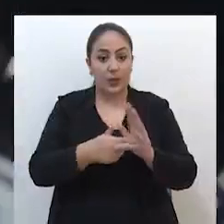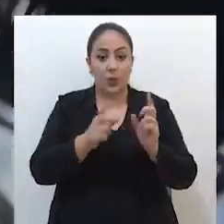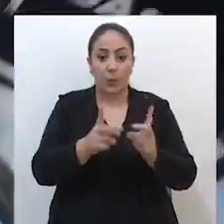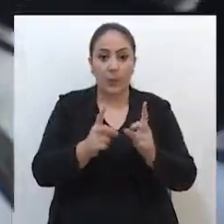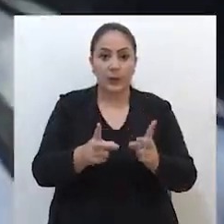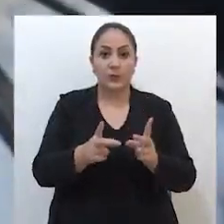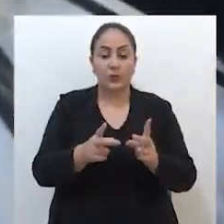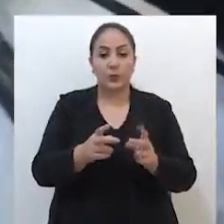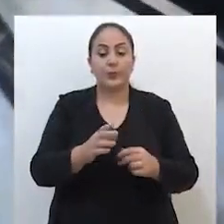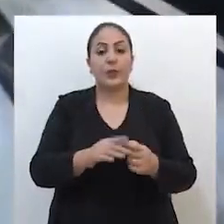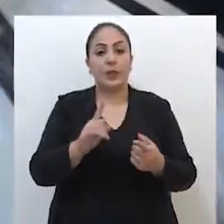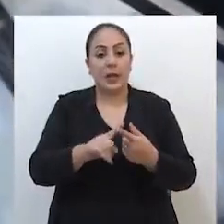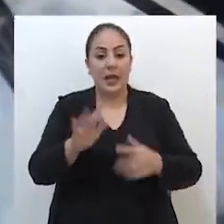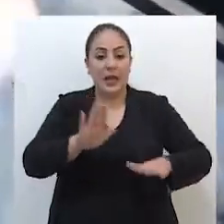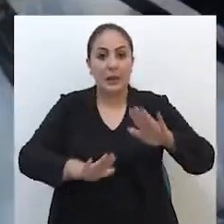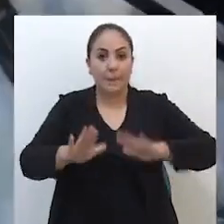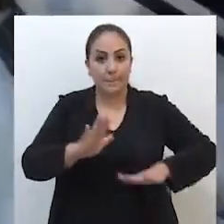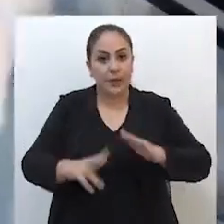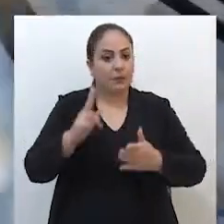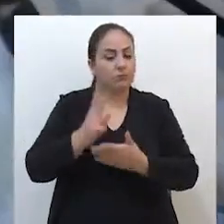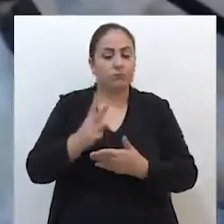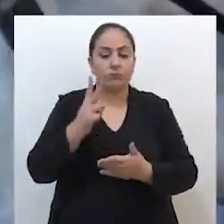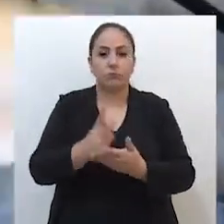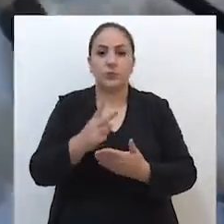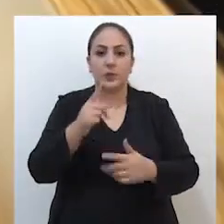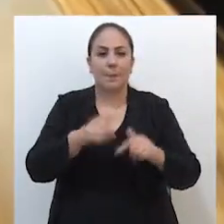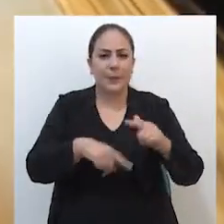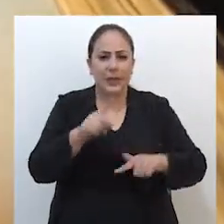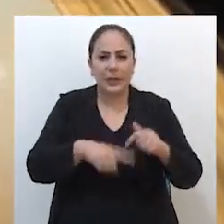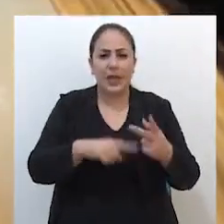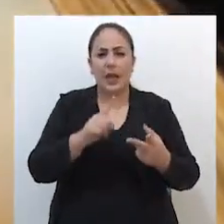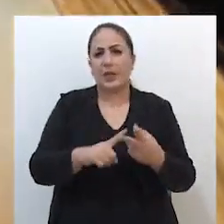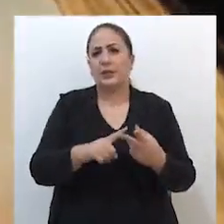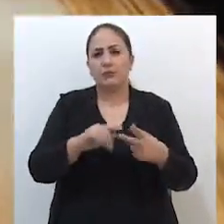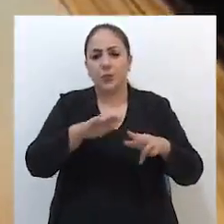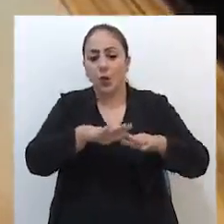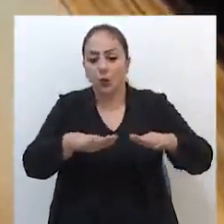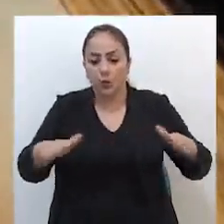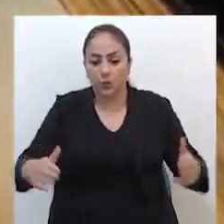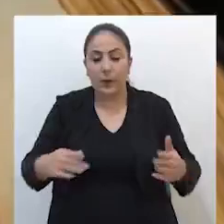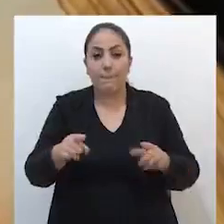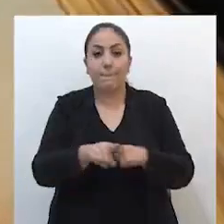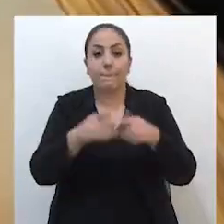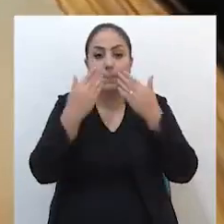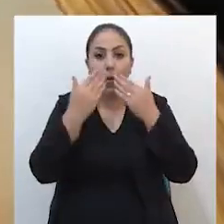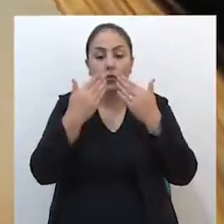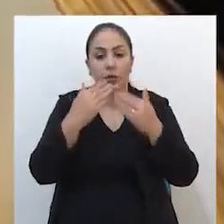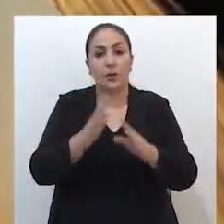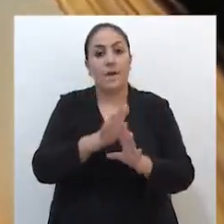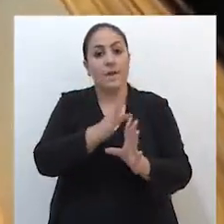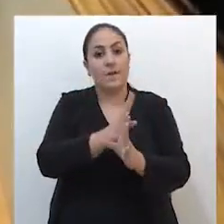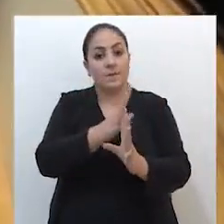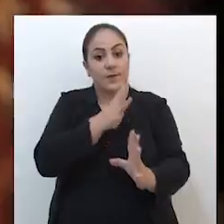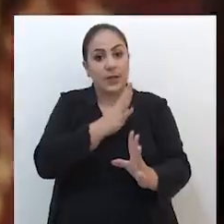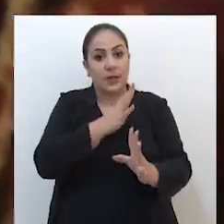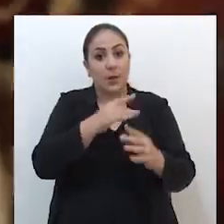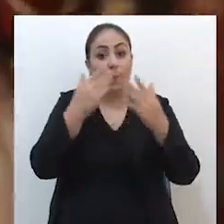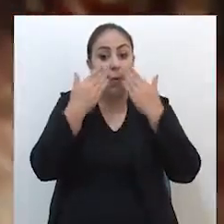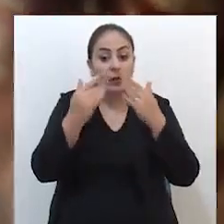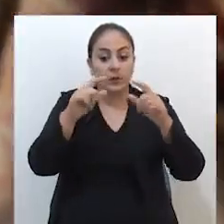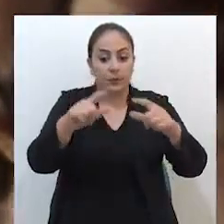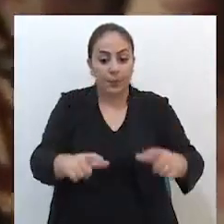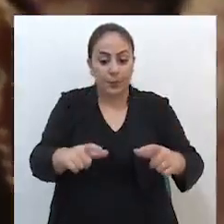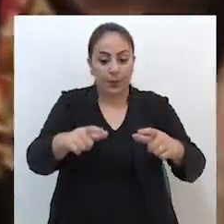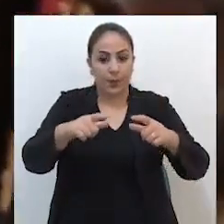normas para o comércio de rua estão a higienização constante de objetos, superfícies e mostruário, filas com